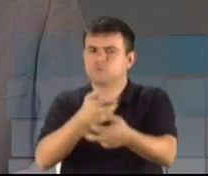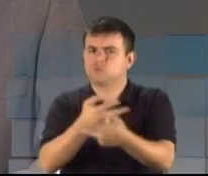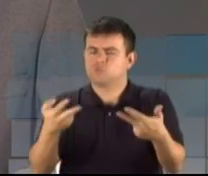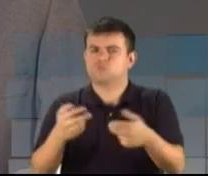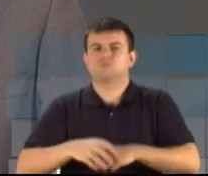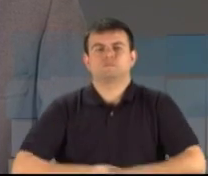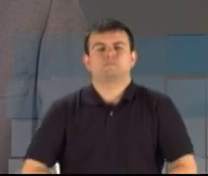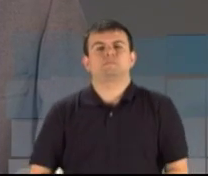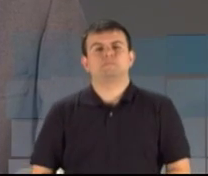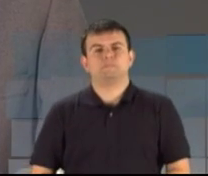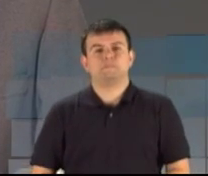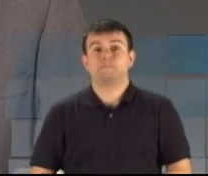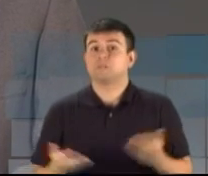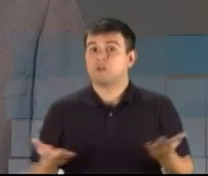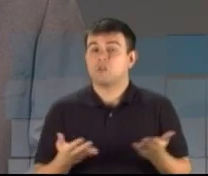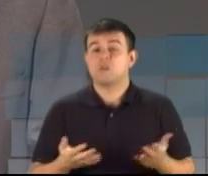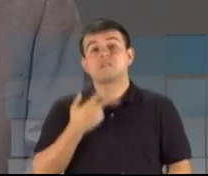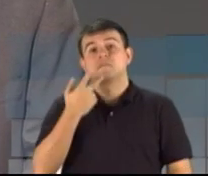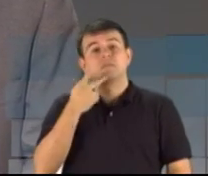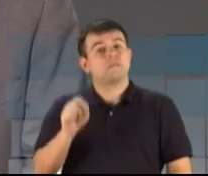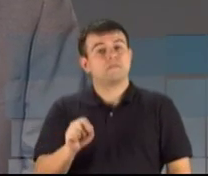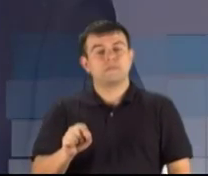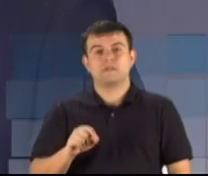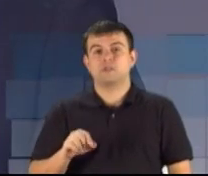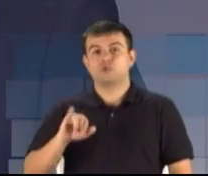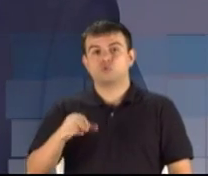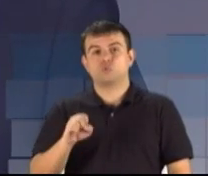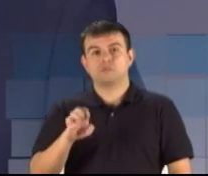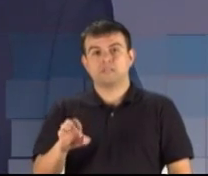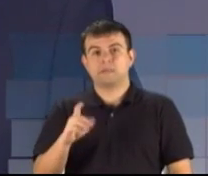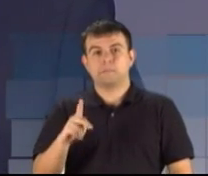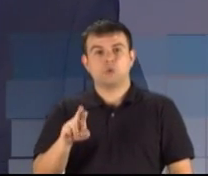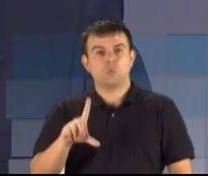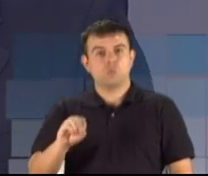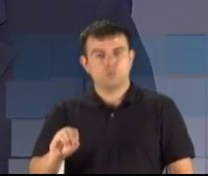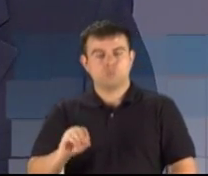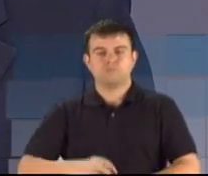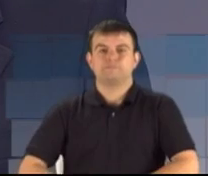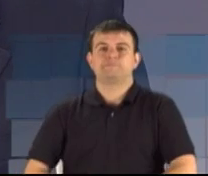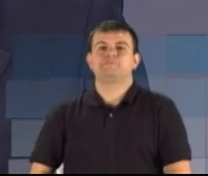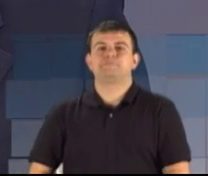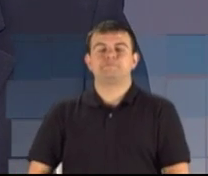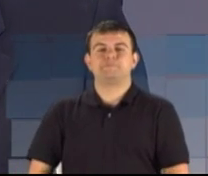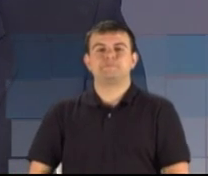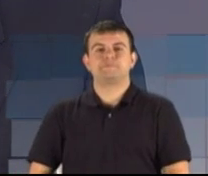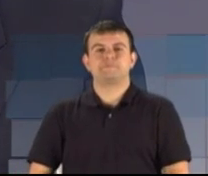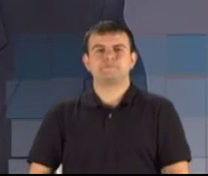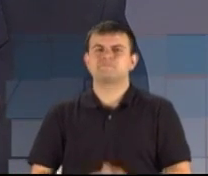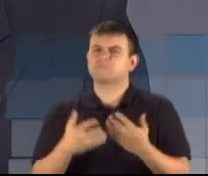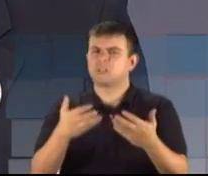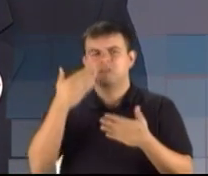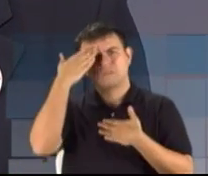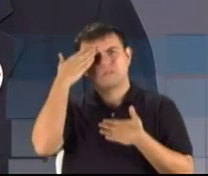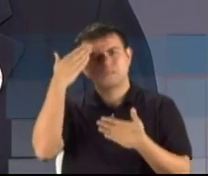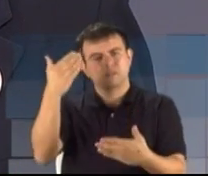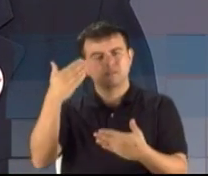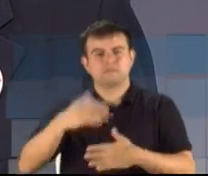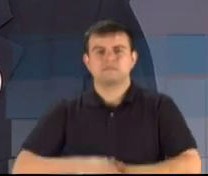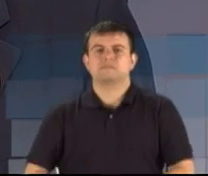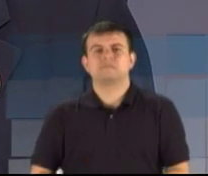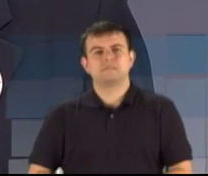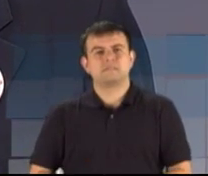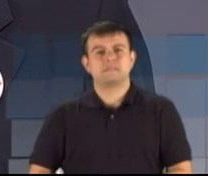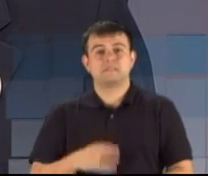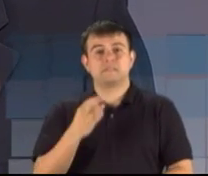Agora, quem fala é o candidato José Paulo Cairoli. Gostaria de agradecer à